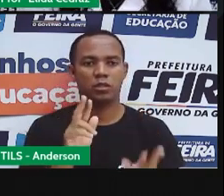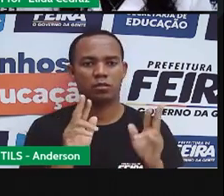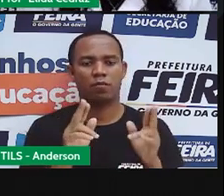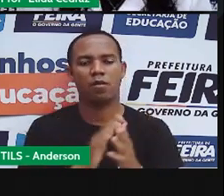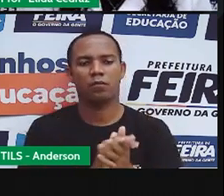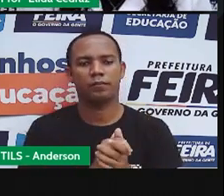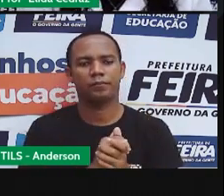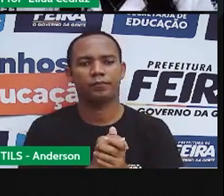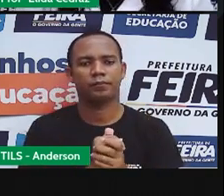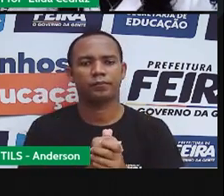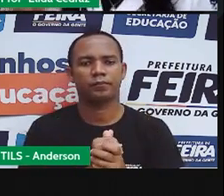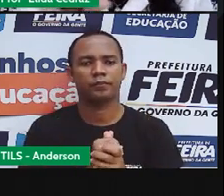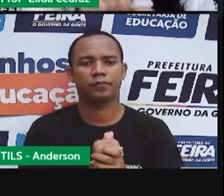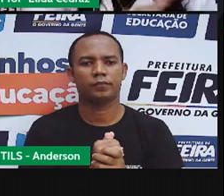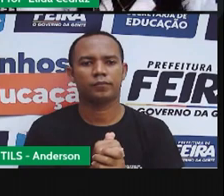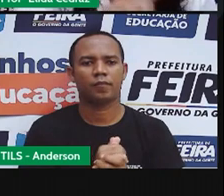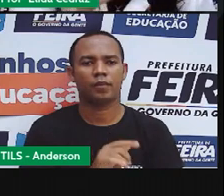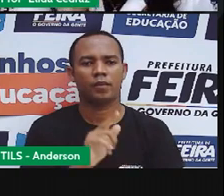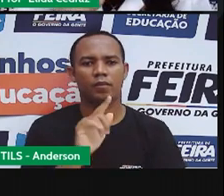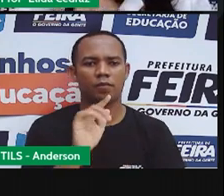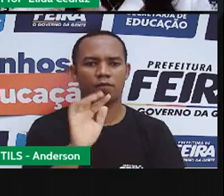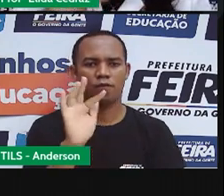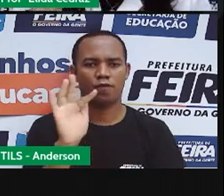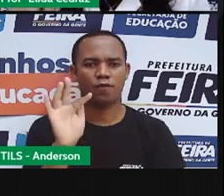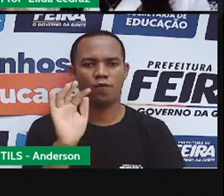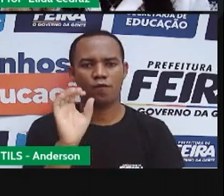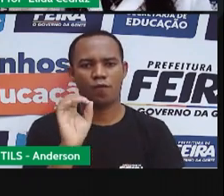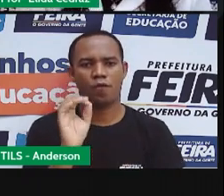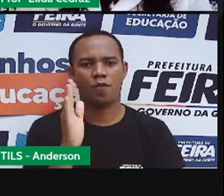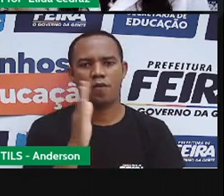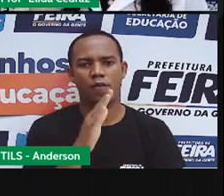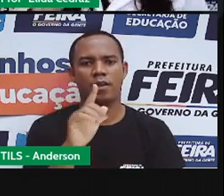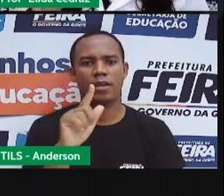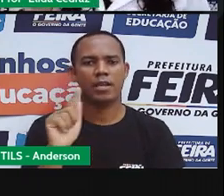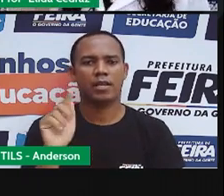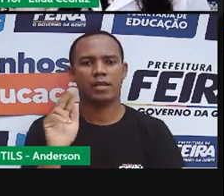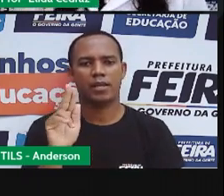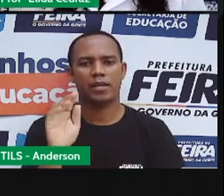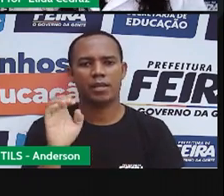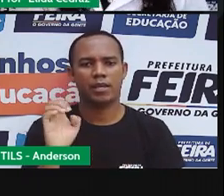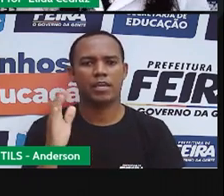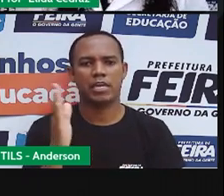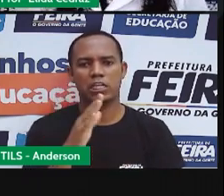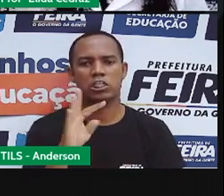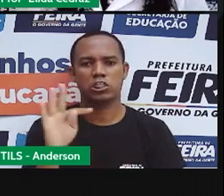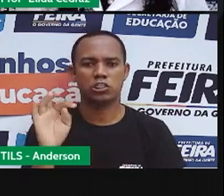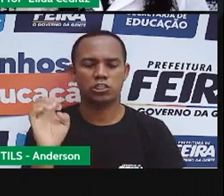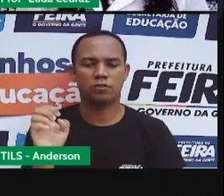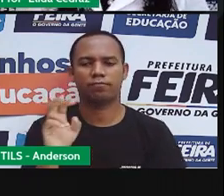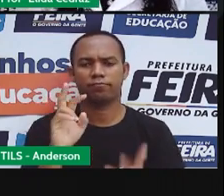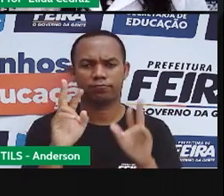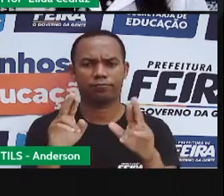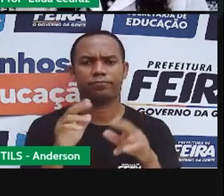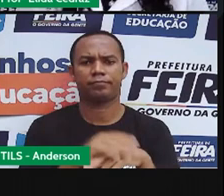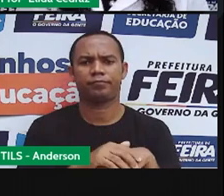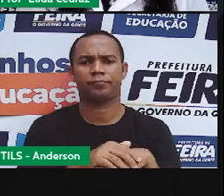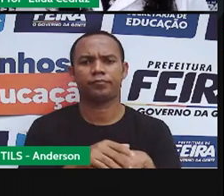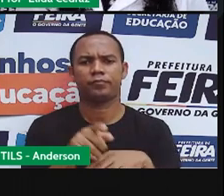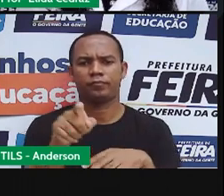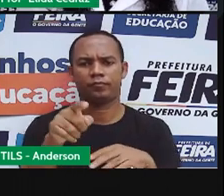canopogu. foguete. Que instrumento musical é esse aí?